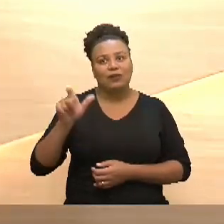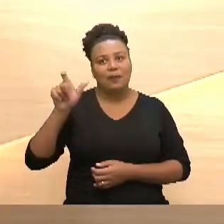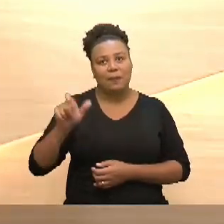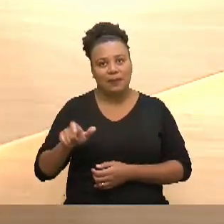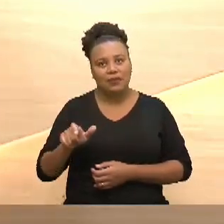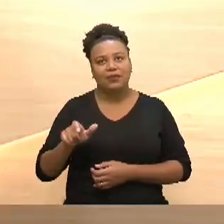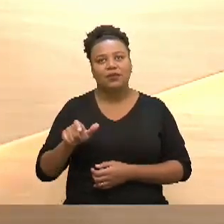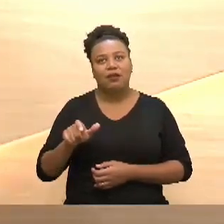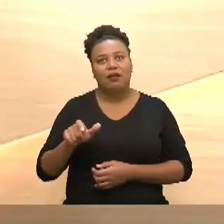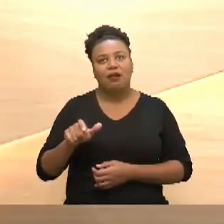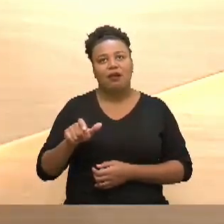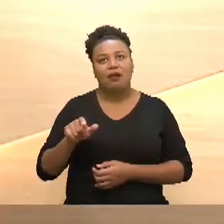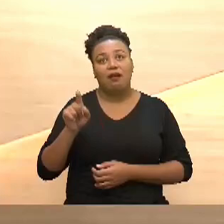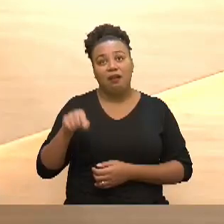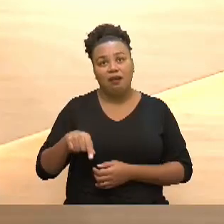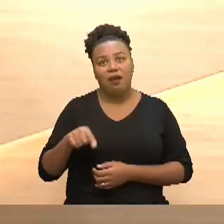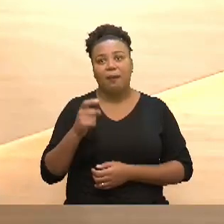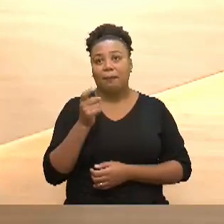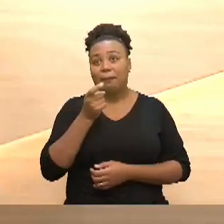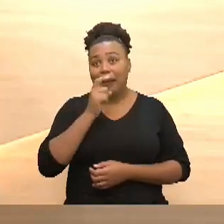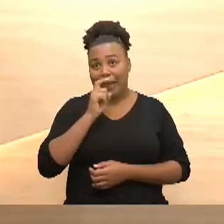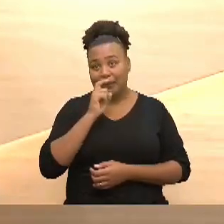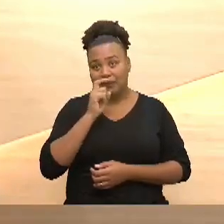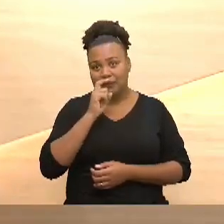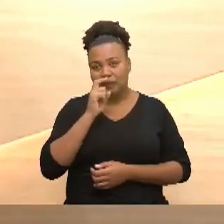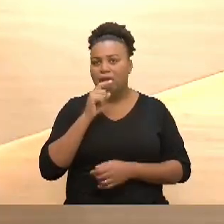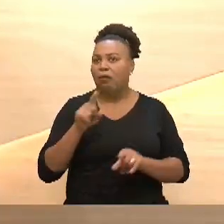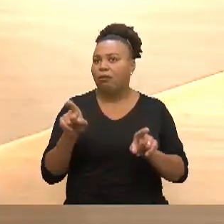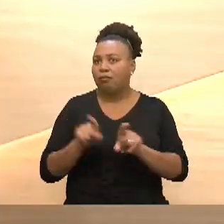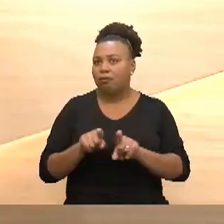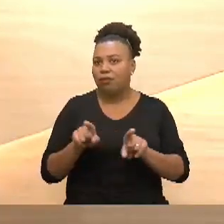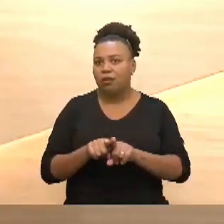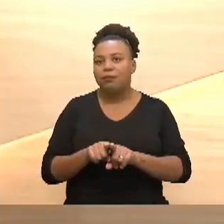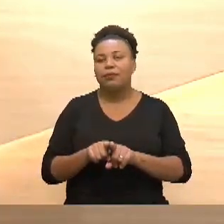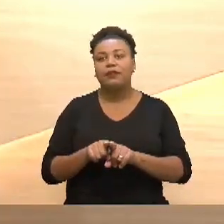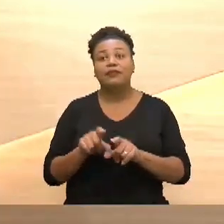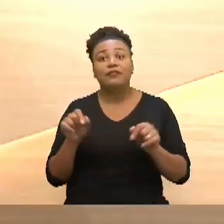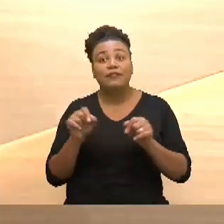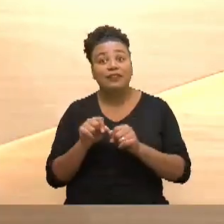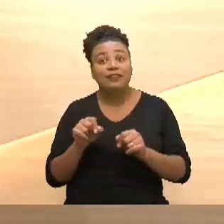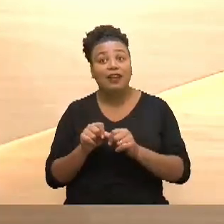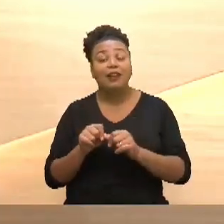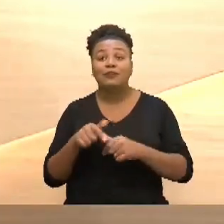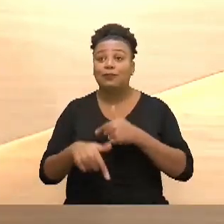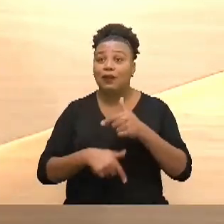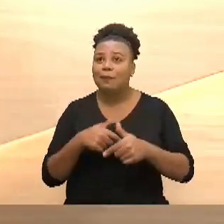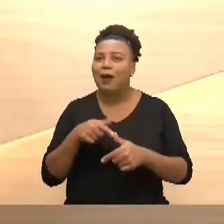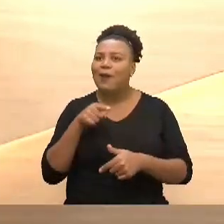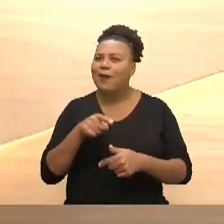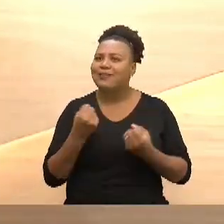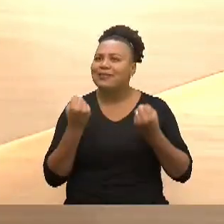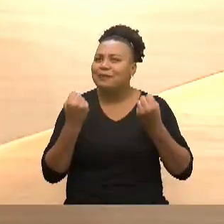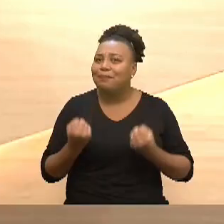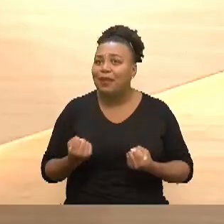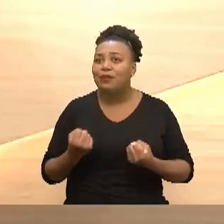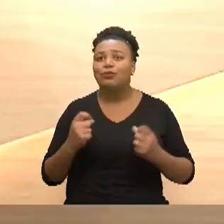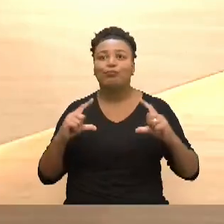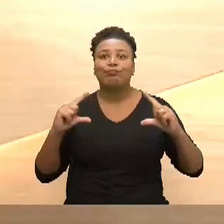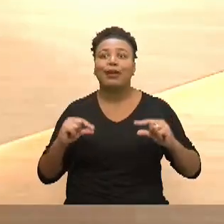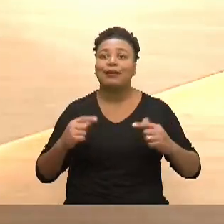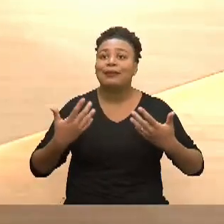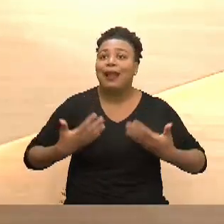que no caso da parte do pai também fizesse a sua parte, essa carga, ela seria menor,